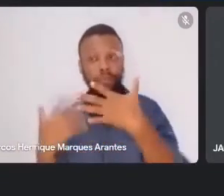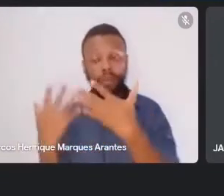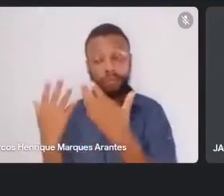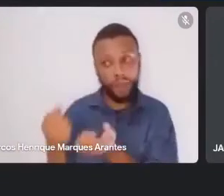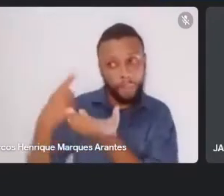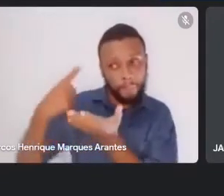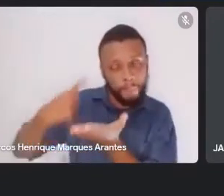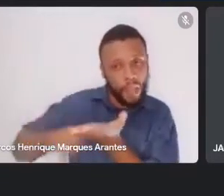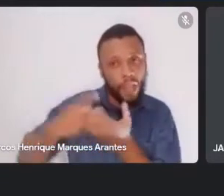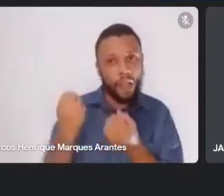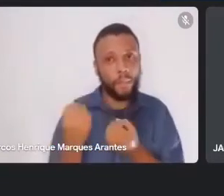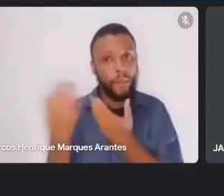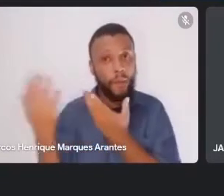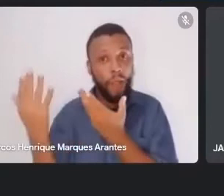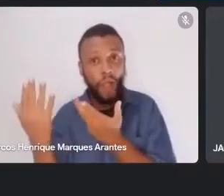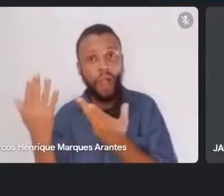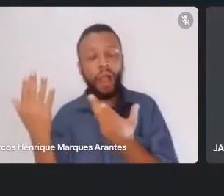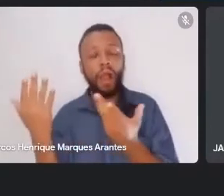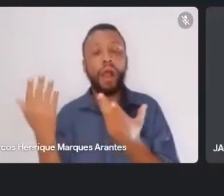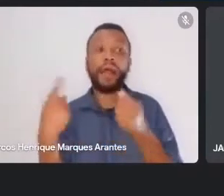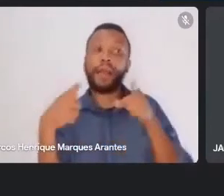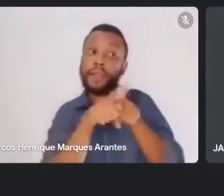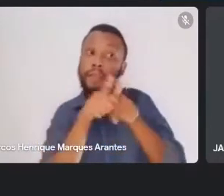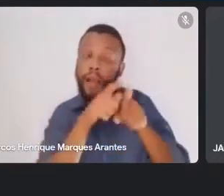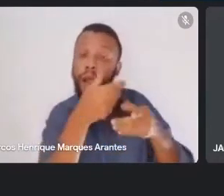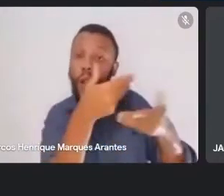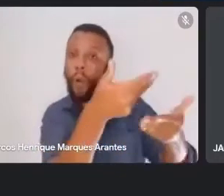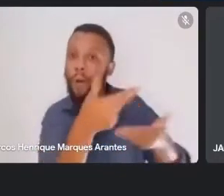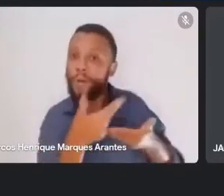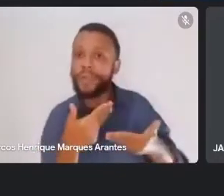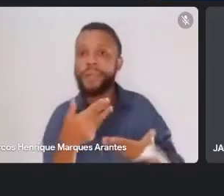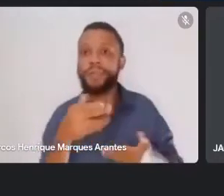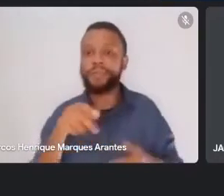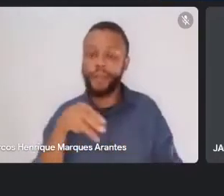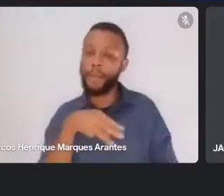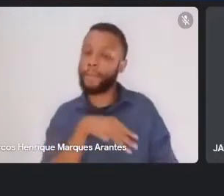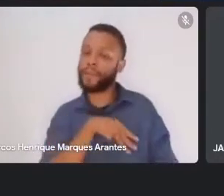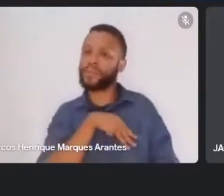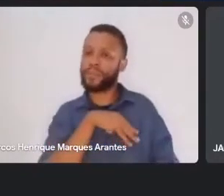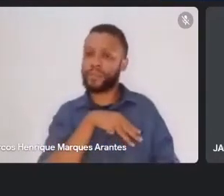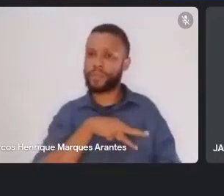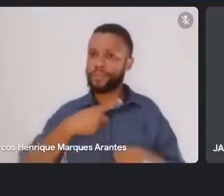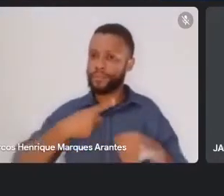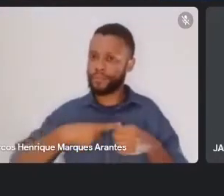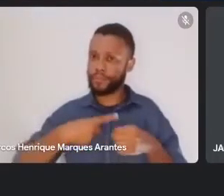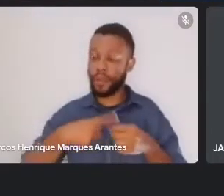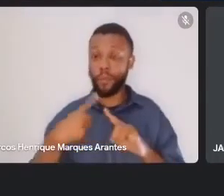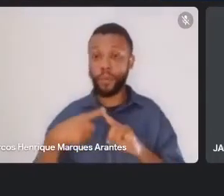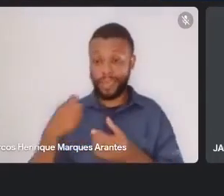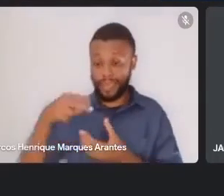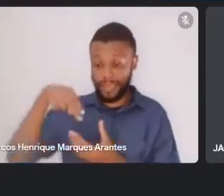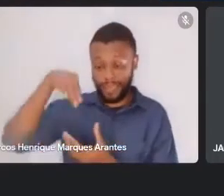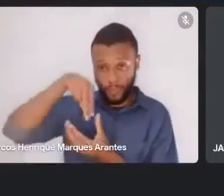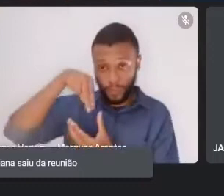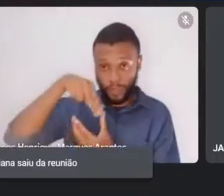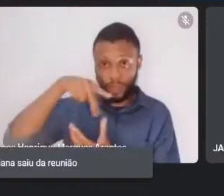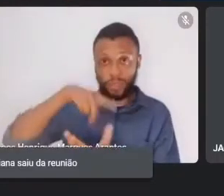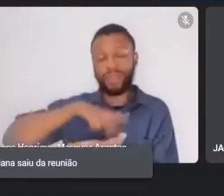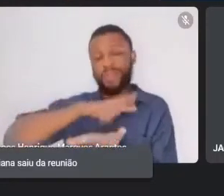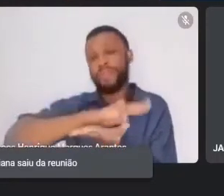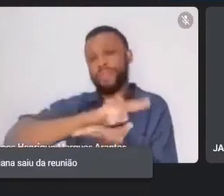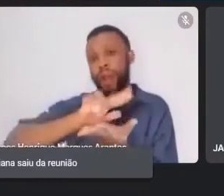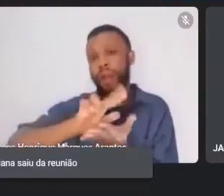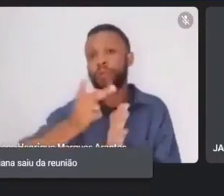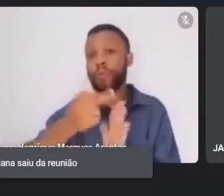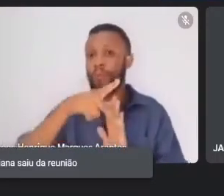falou assim, vamos à Madureira, e eu acho legal, porque, assim, aqui na Unirio a gente tem muito esse projeto, assim, de,